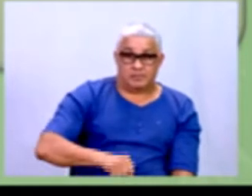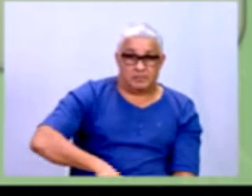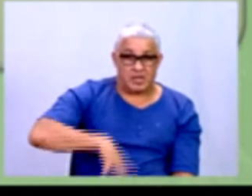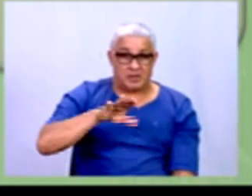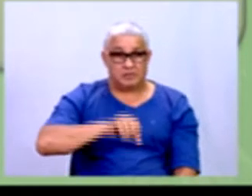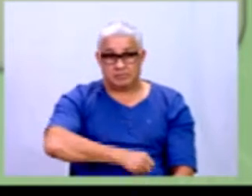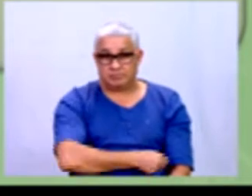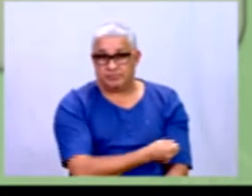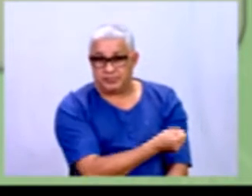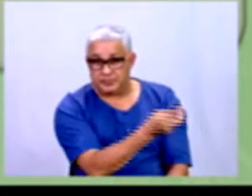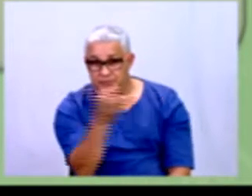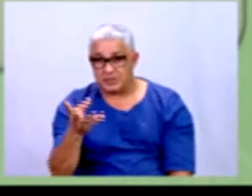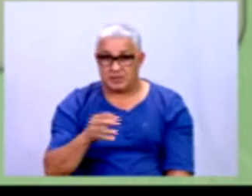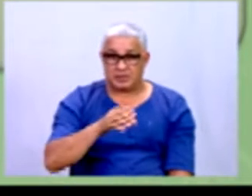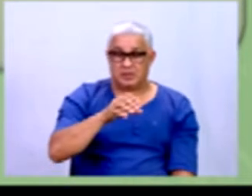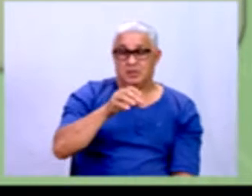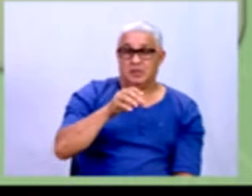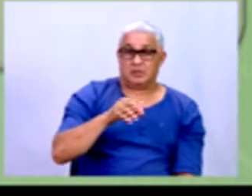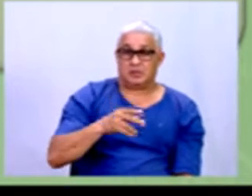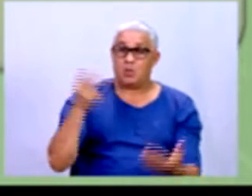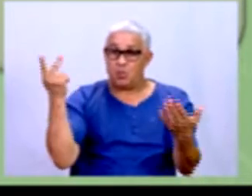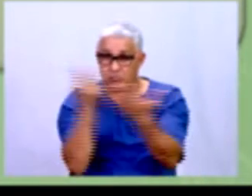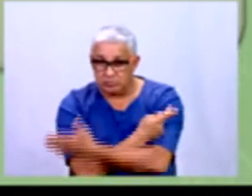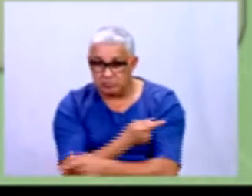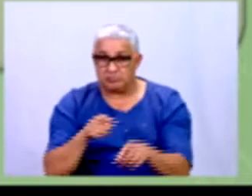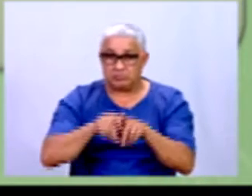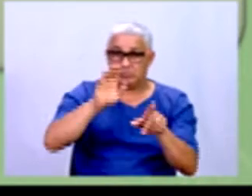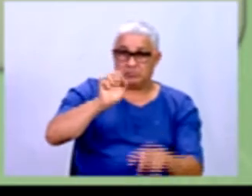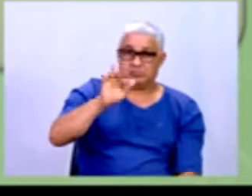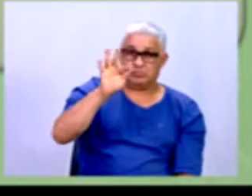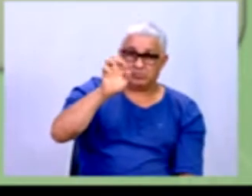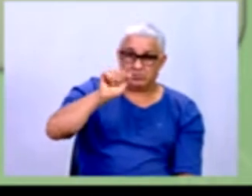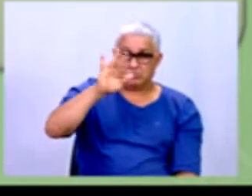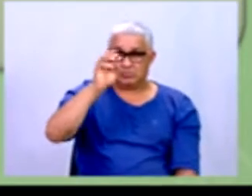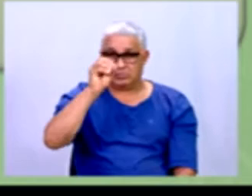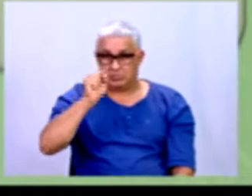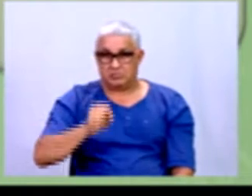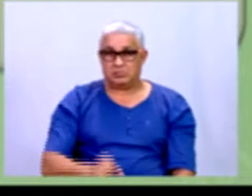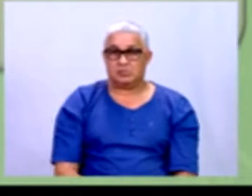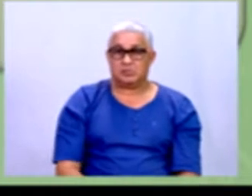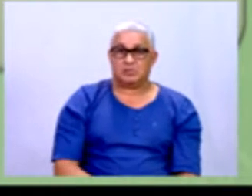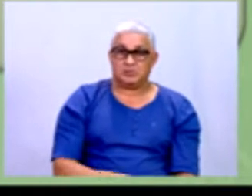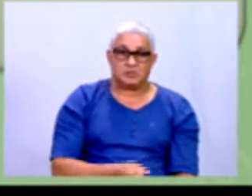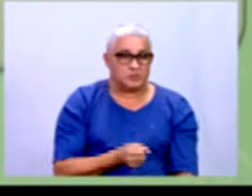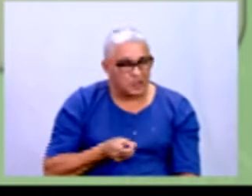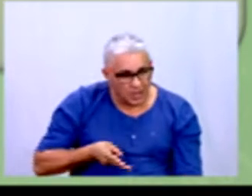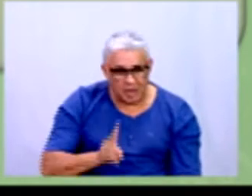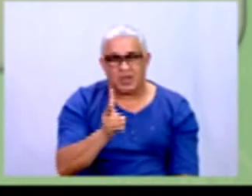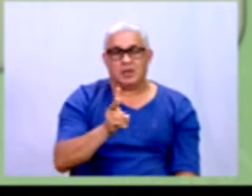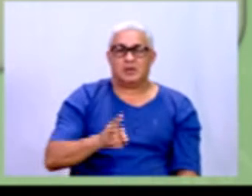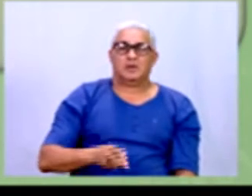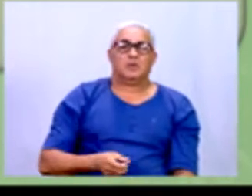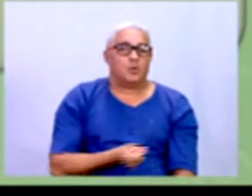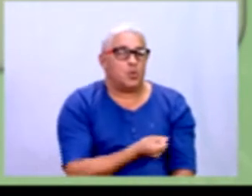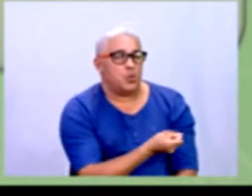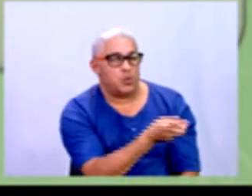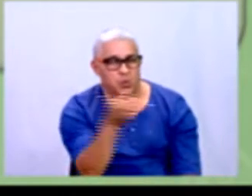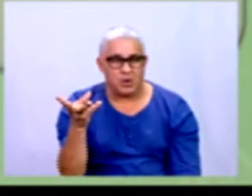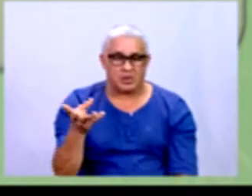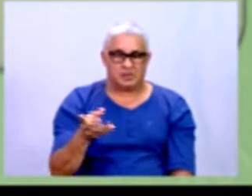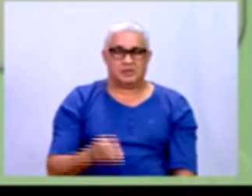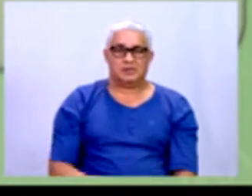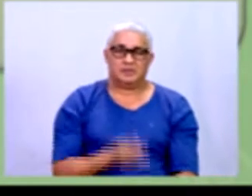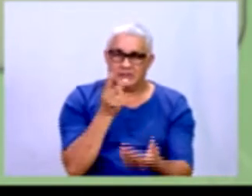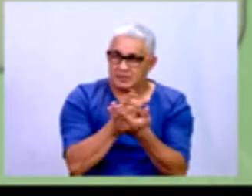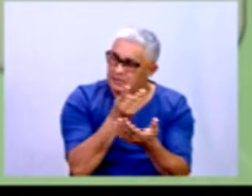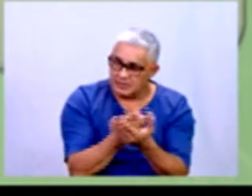determinados como causa e outros como efeitos. As variáveis são sempre quantificáveis, mesmo que seja